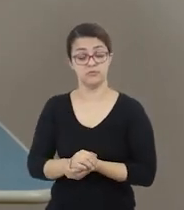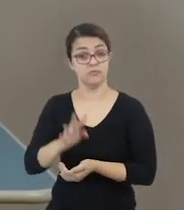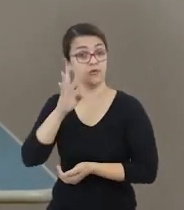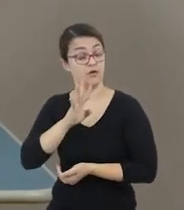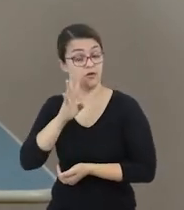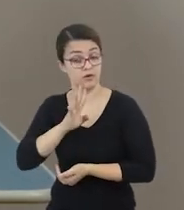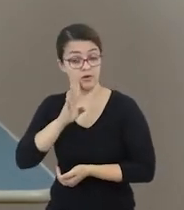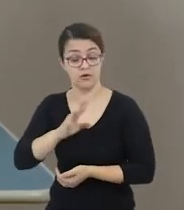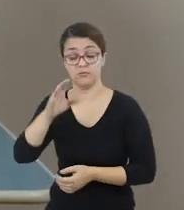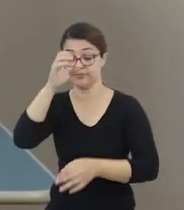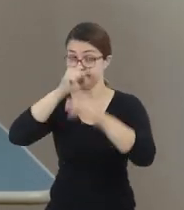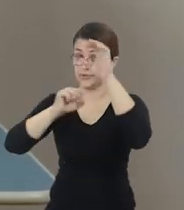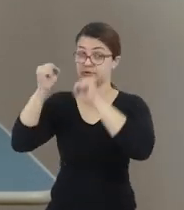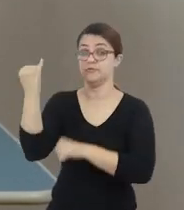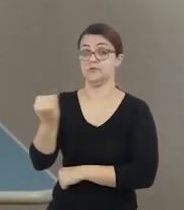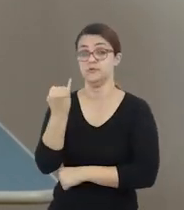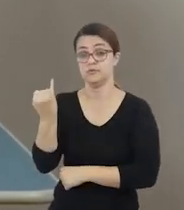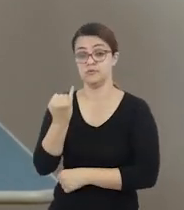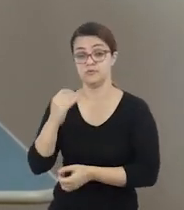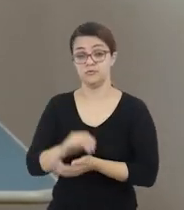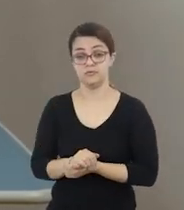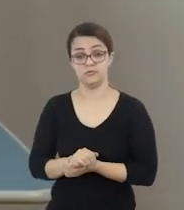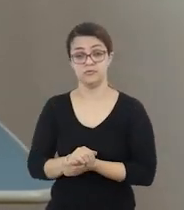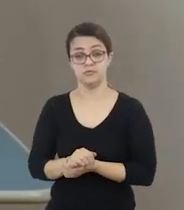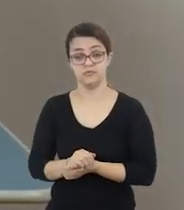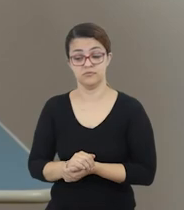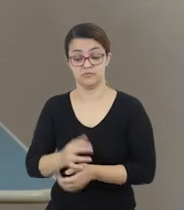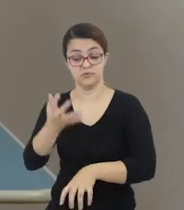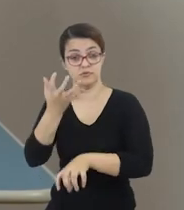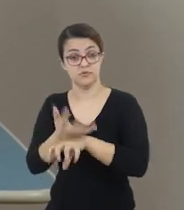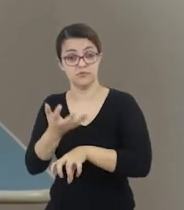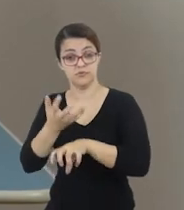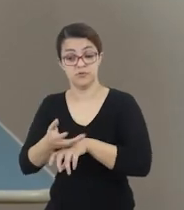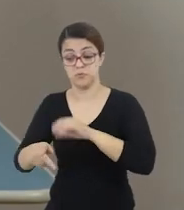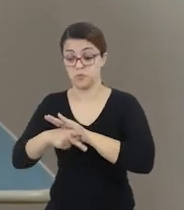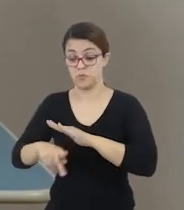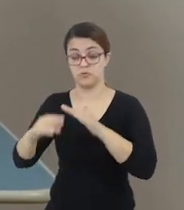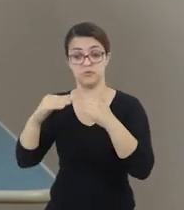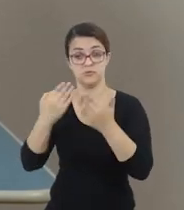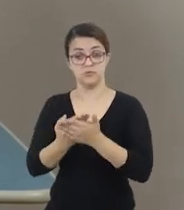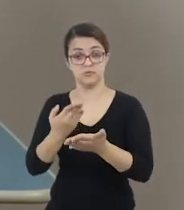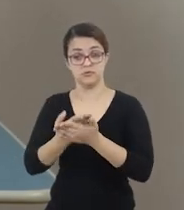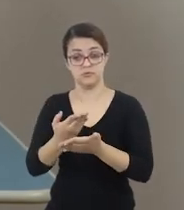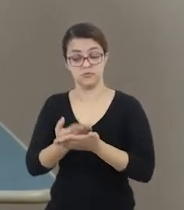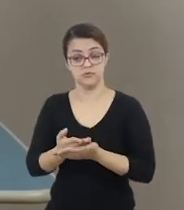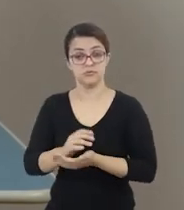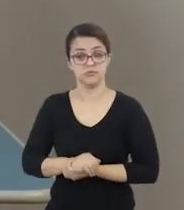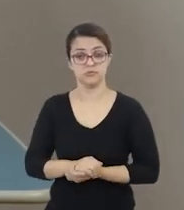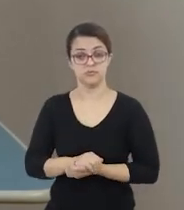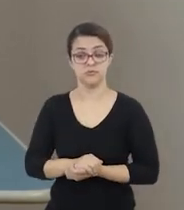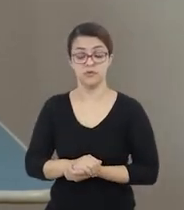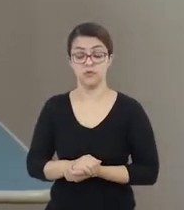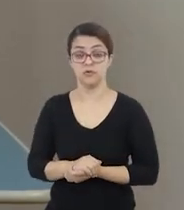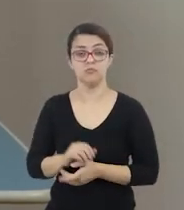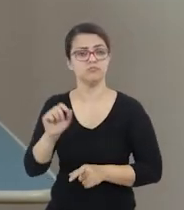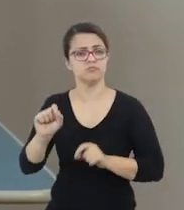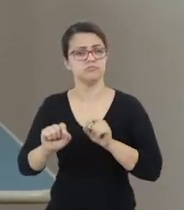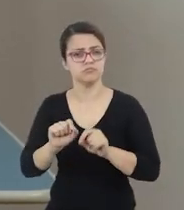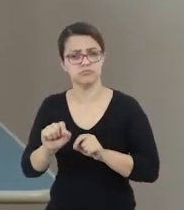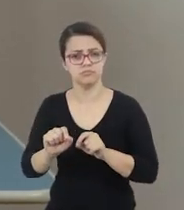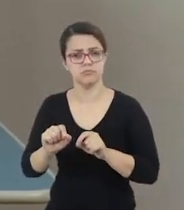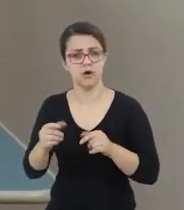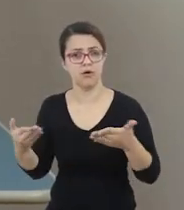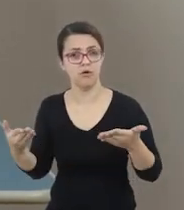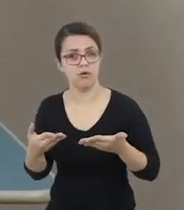muito, muito legal e importante, que é sobre as matérias escolares, as Subjects School. E nós vamos